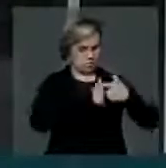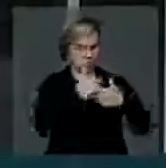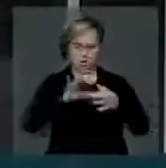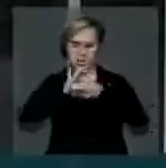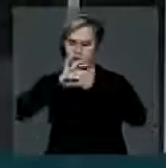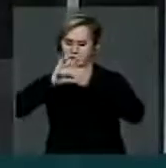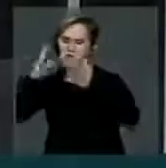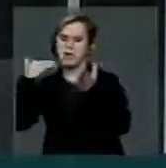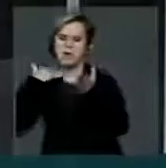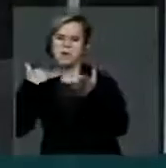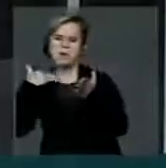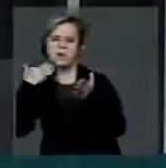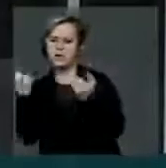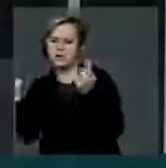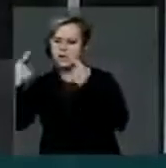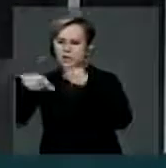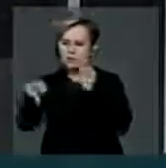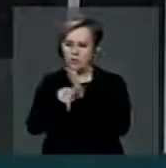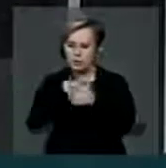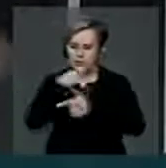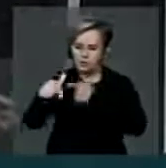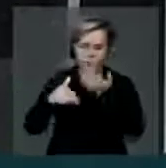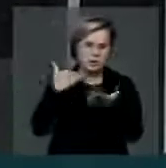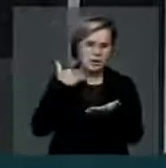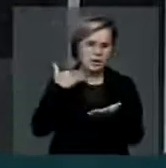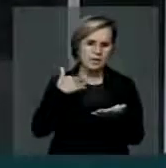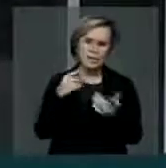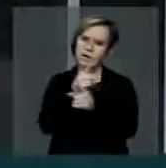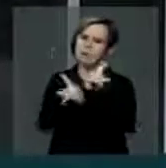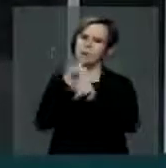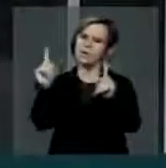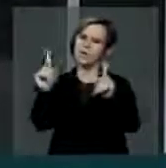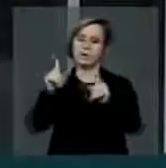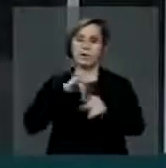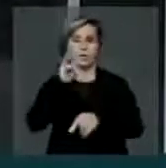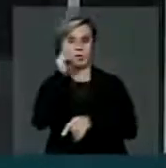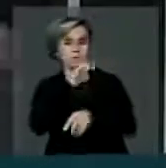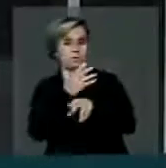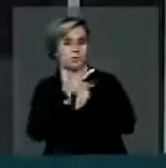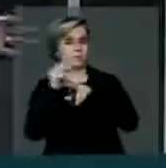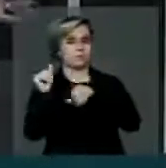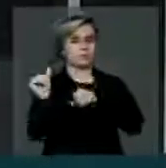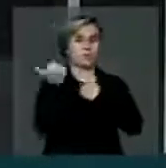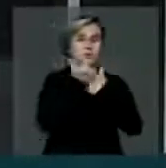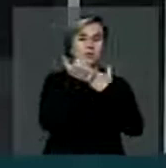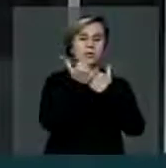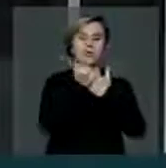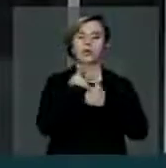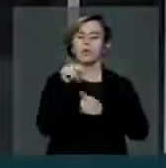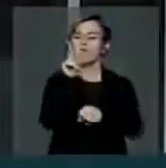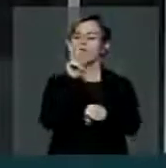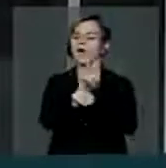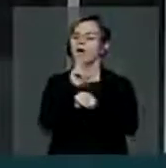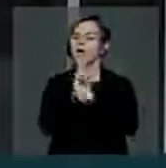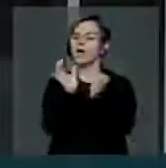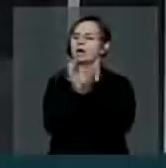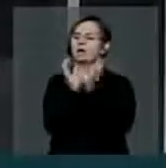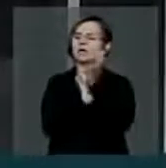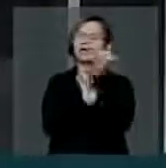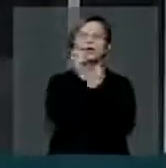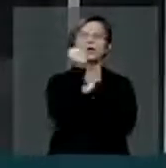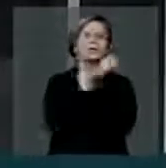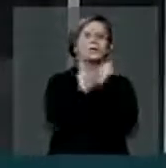se for eleito, vai colocar o mandato à defesa do setor industrial